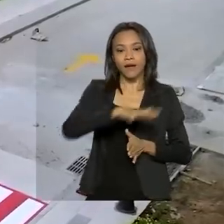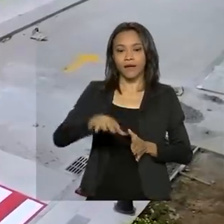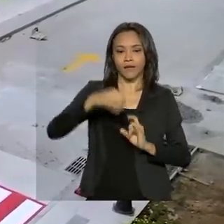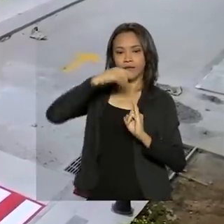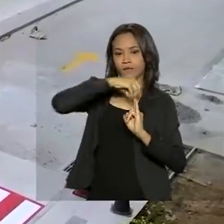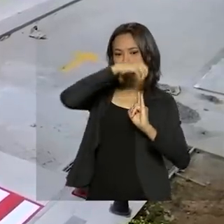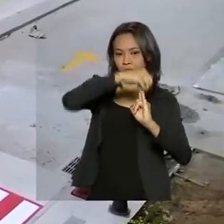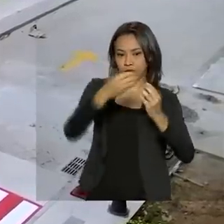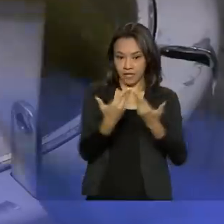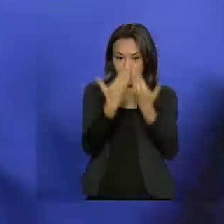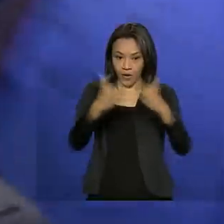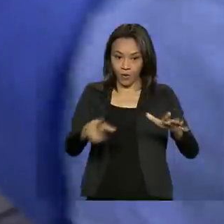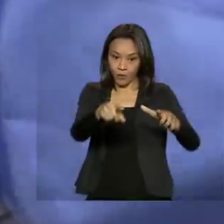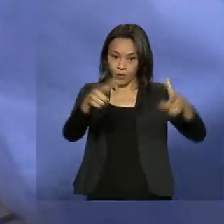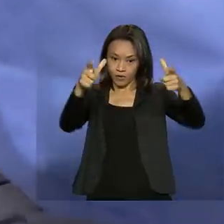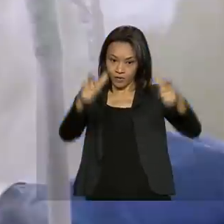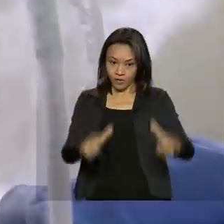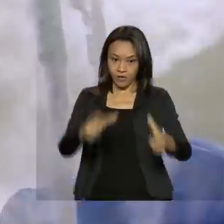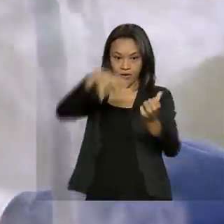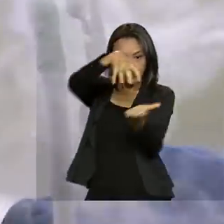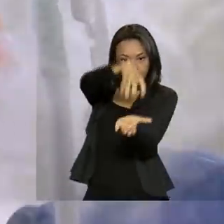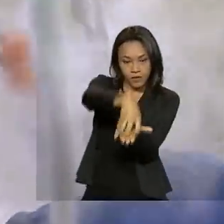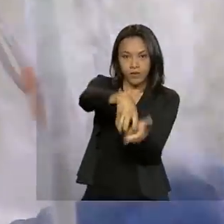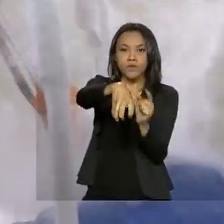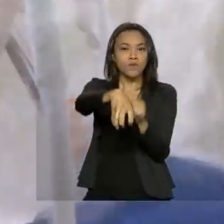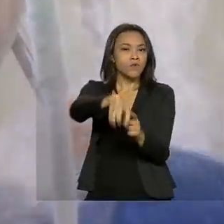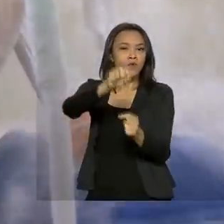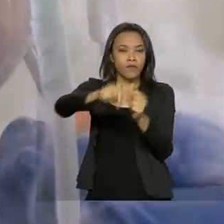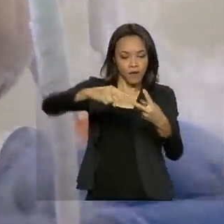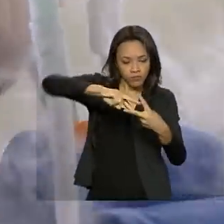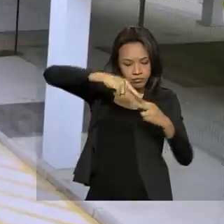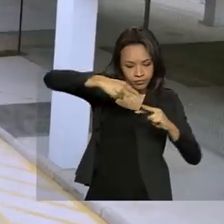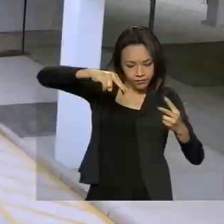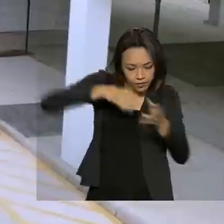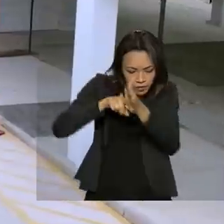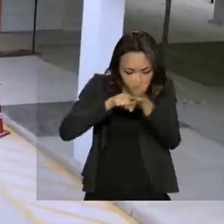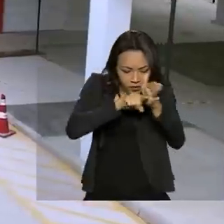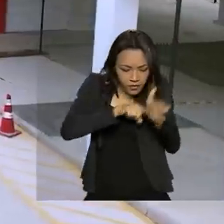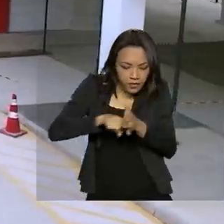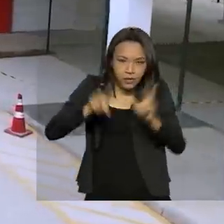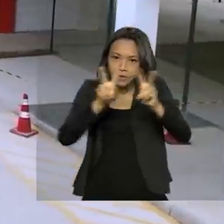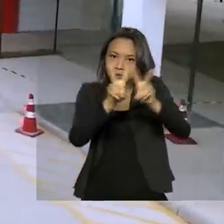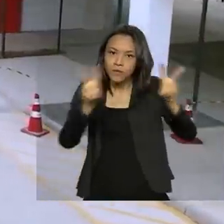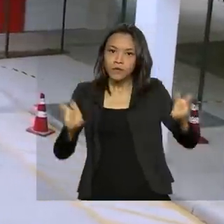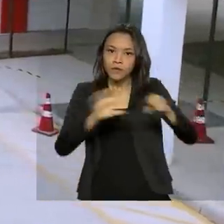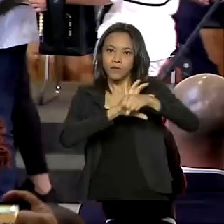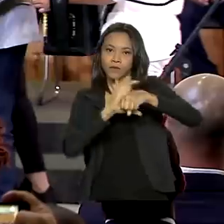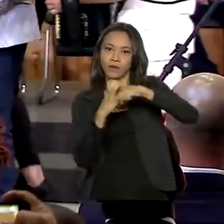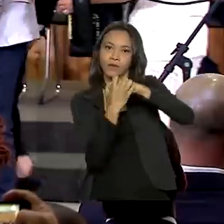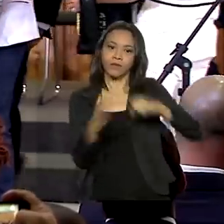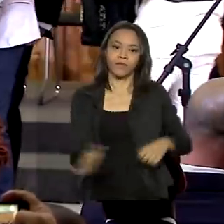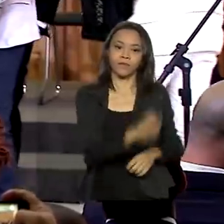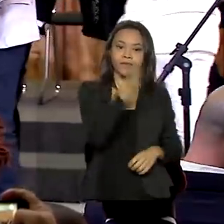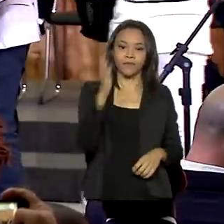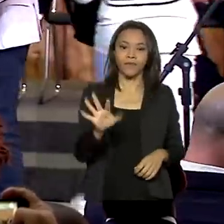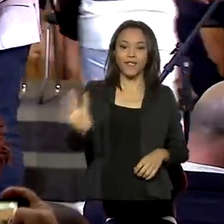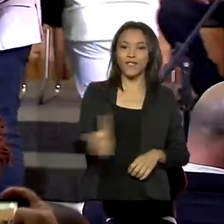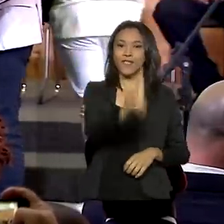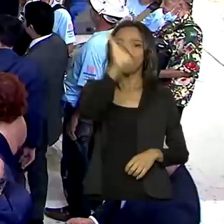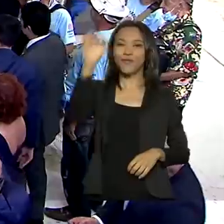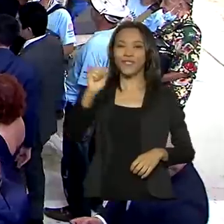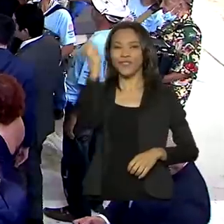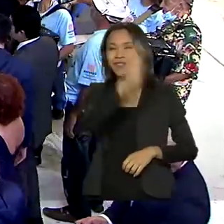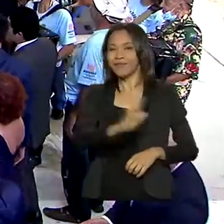inaugura um banco de material genético que será usado em estudos científicos da Covid. E no dia nacional do